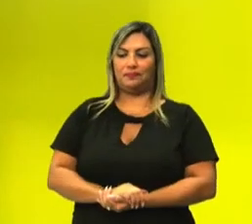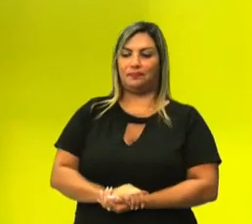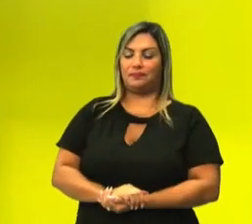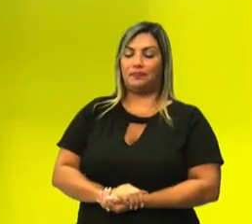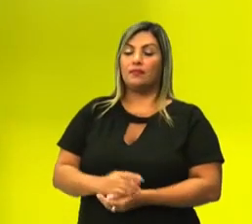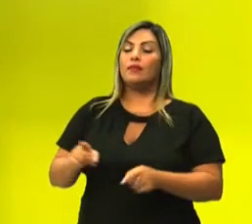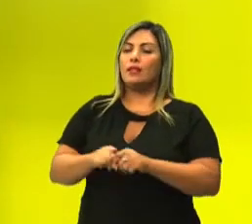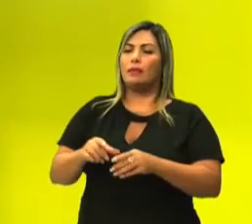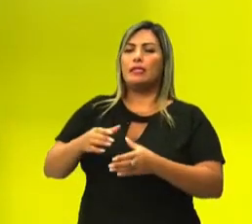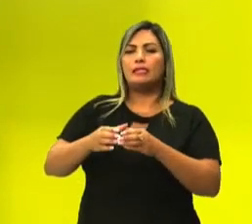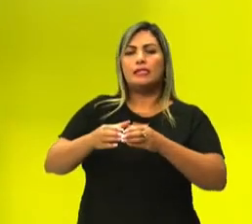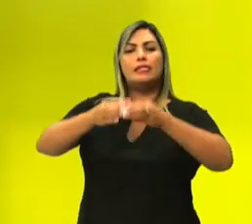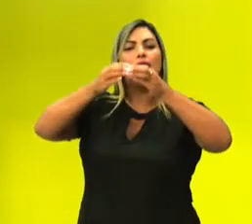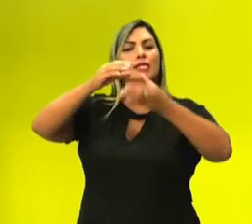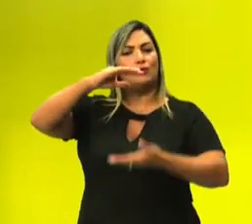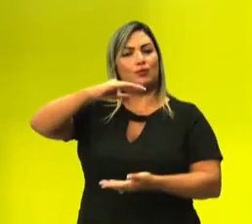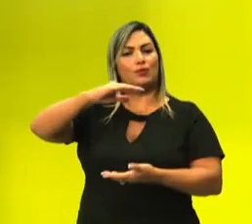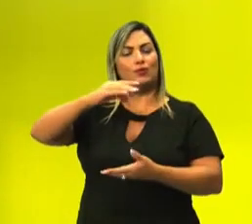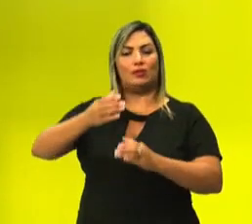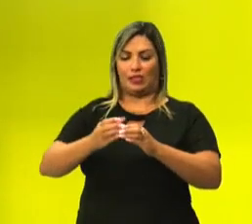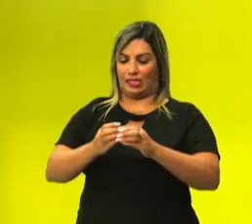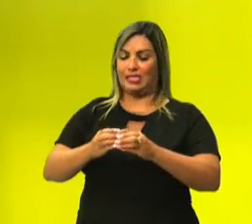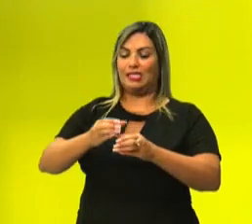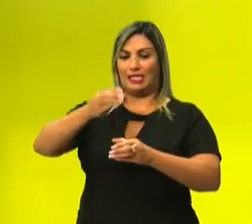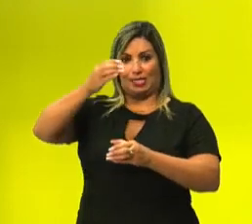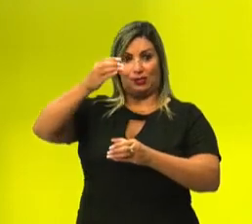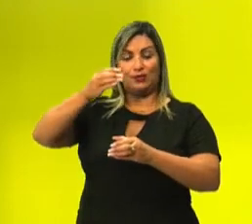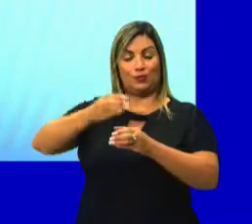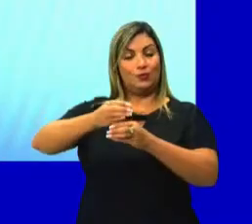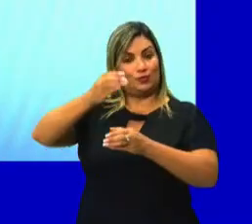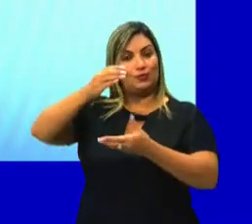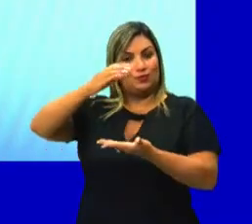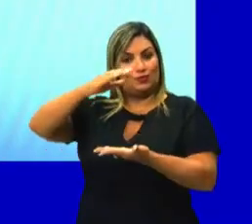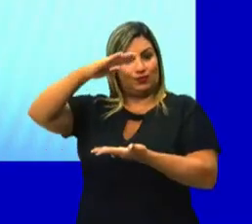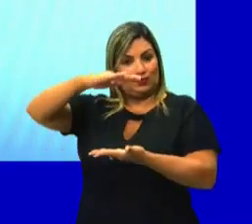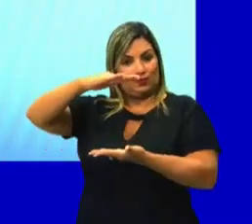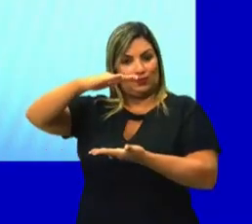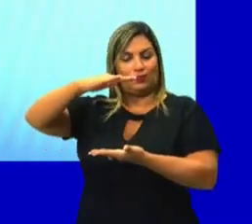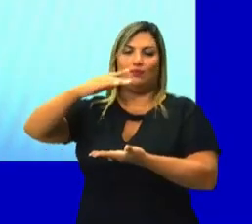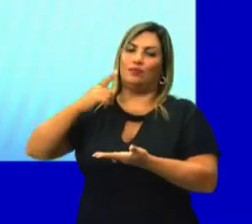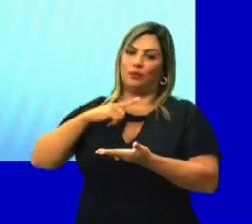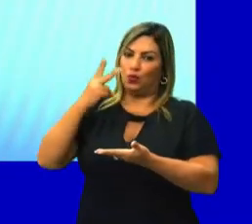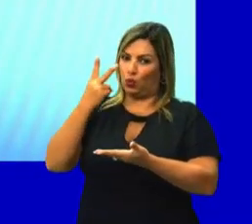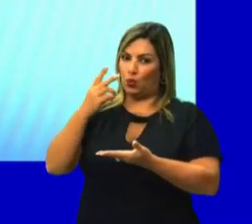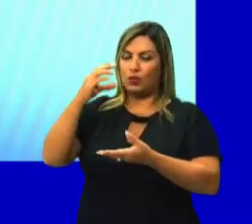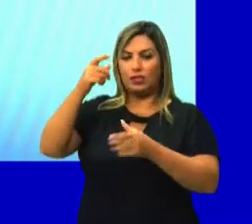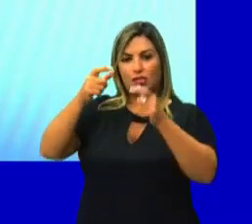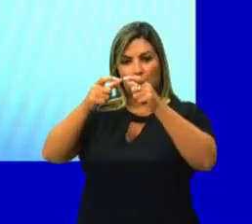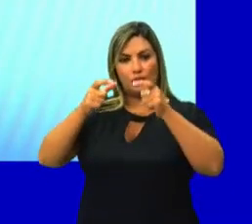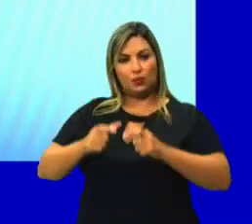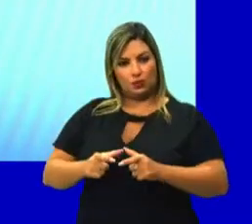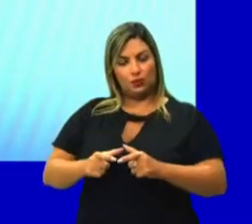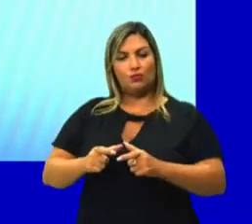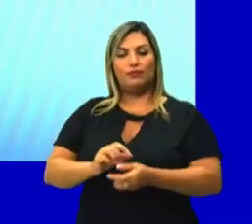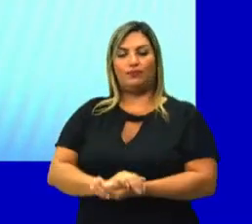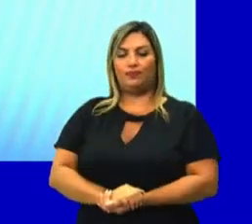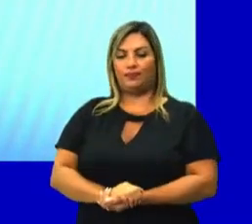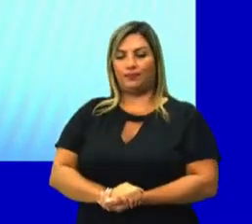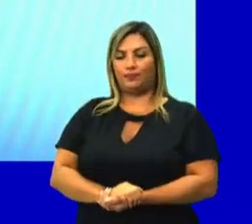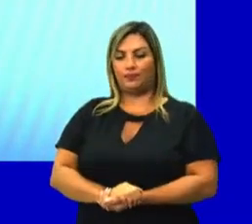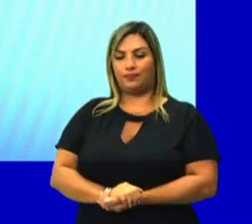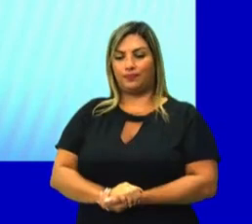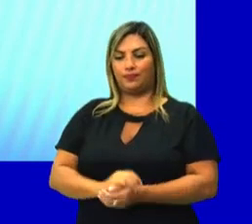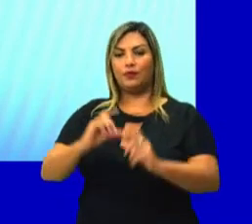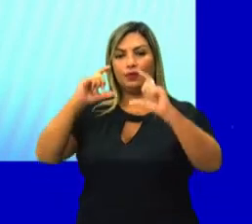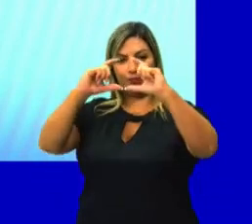a gente tem o cilindro, que por sua vez possui sua base composta por dois círculos paralelos congruentes, e